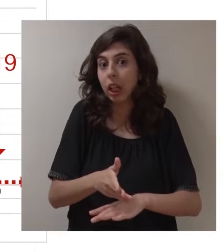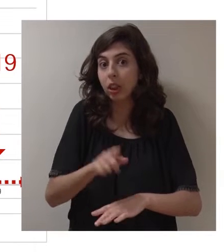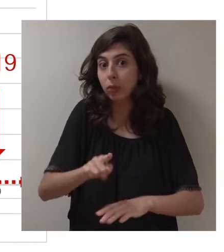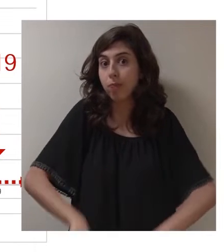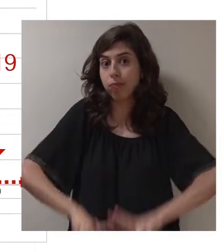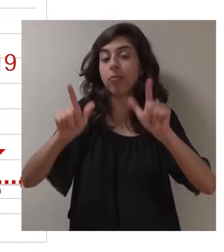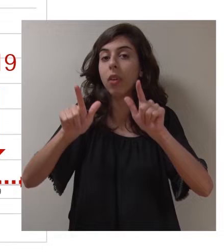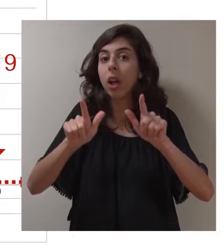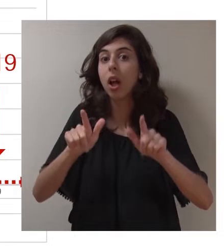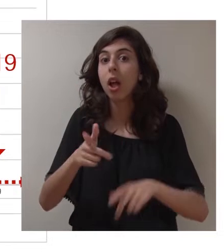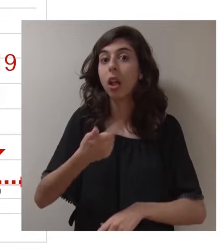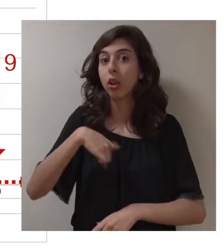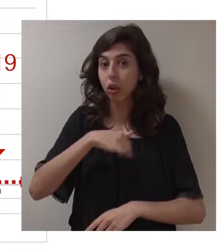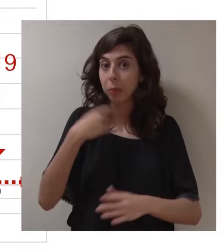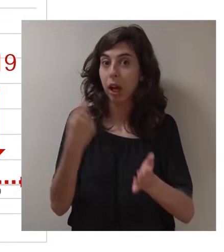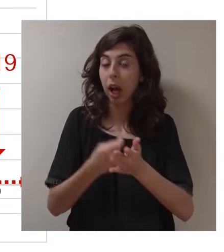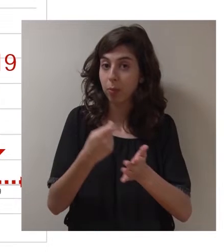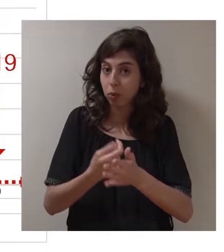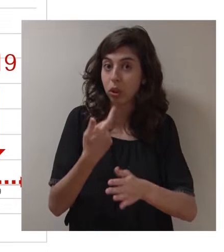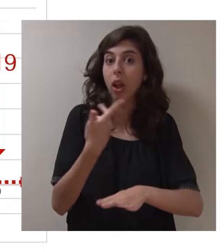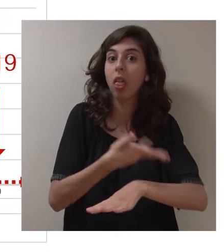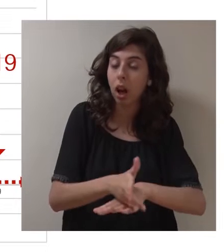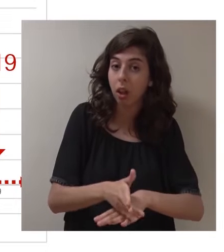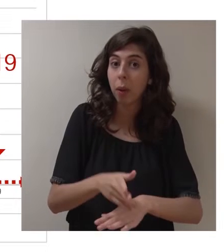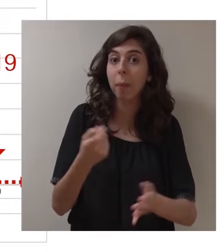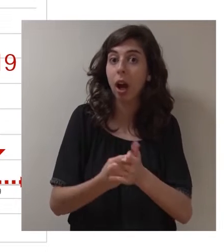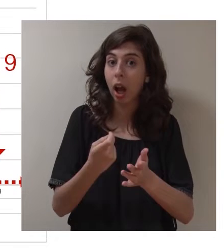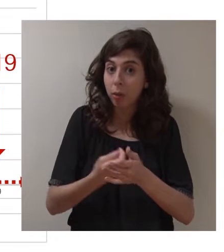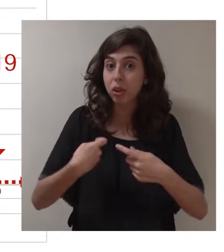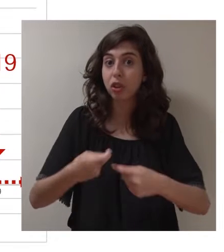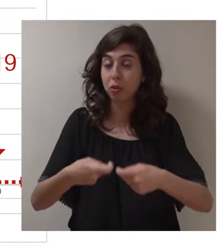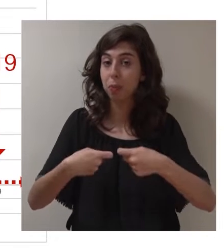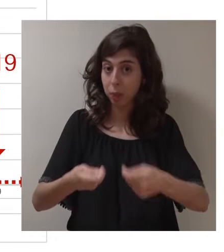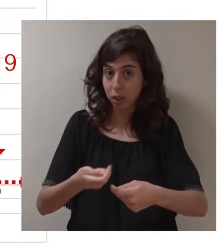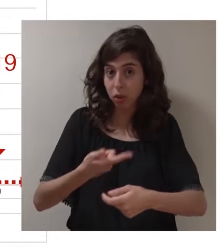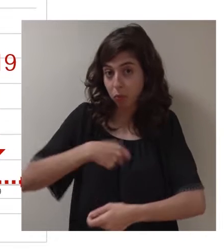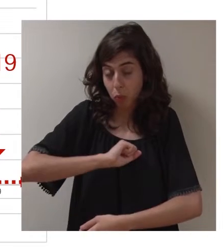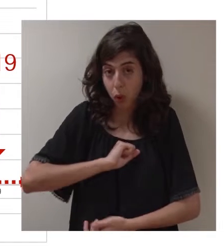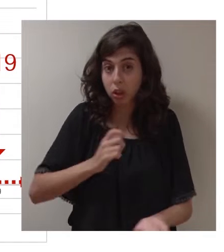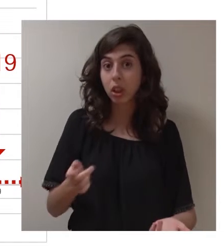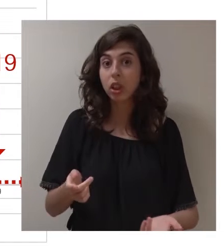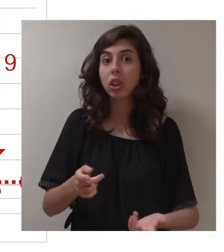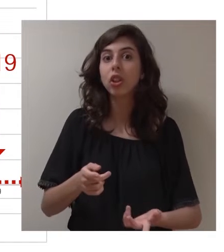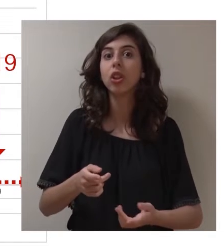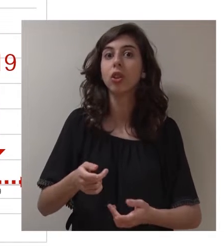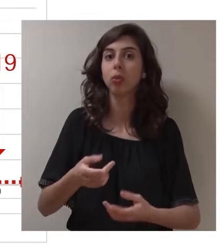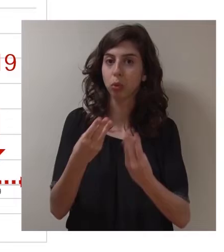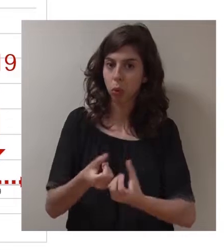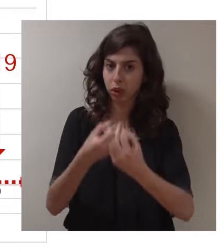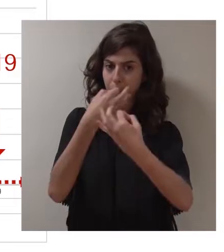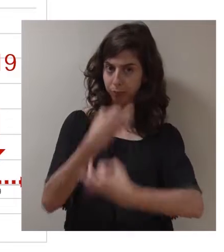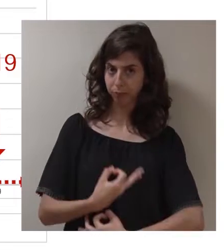significativa. Pagámos o que estava em atraso. Pagámos aquilo que fomos gerando com a nossa própria gestão.